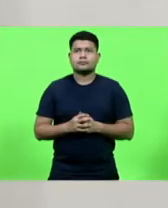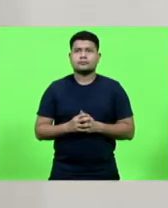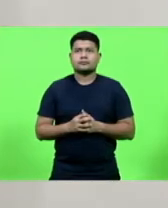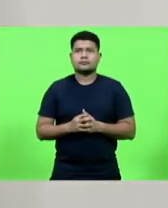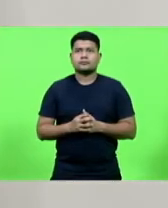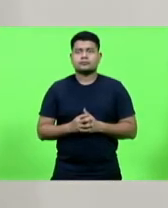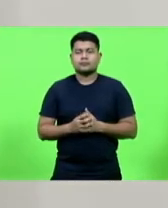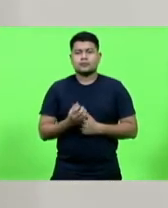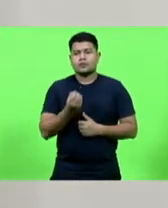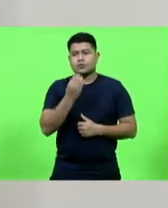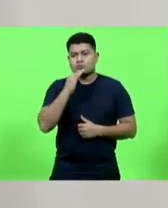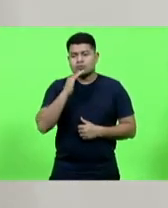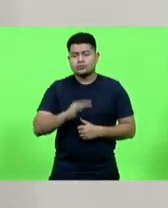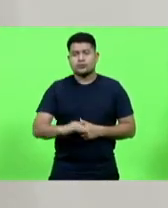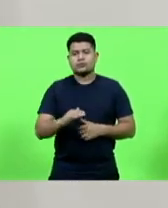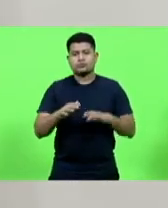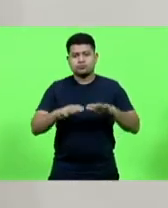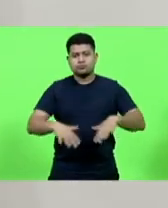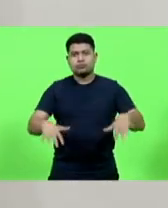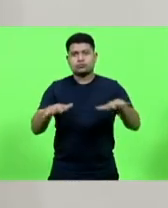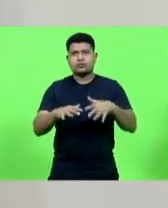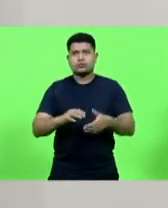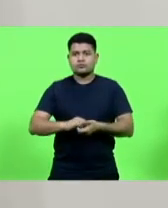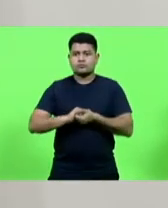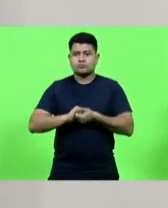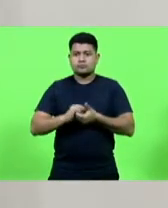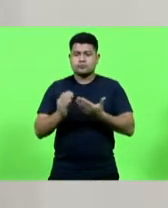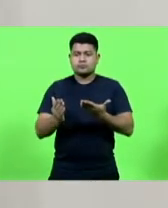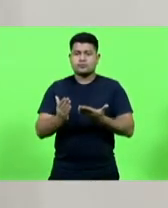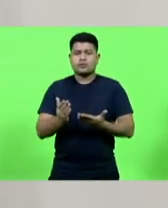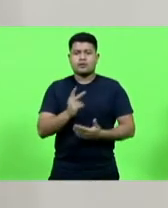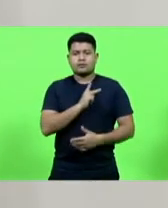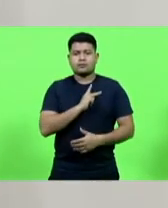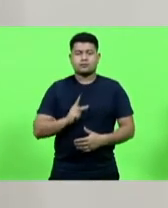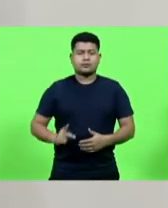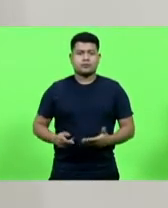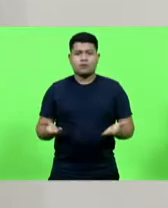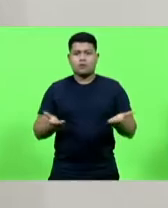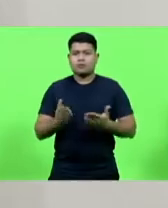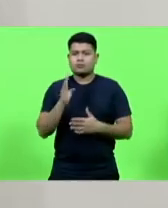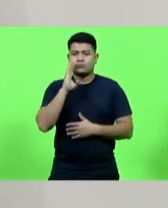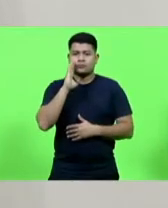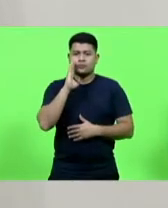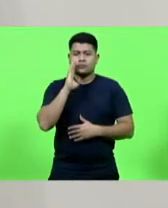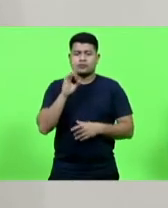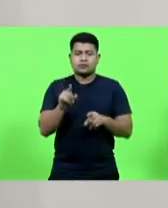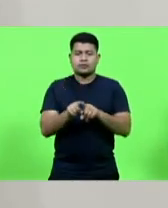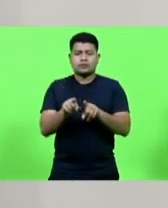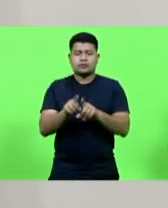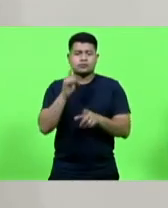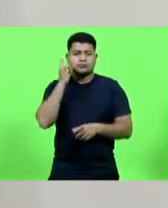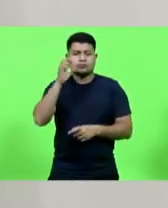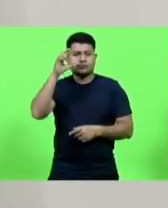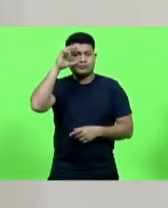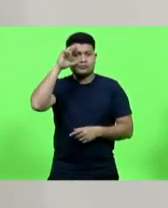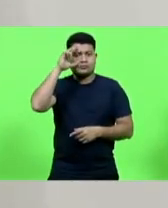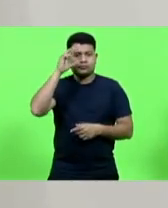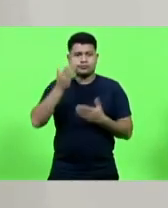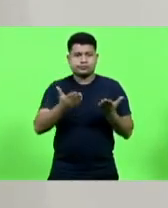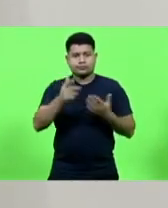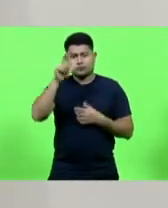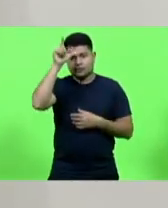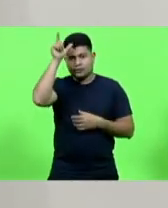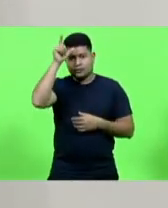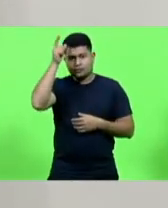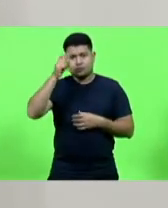Boa tarde a todos e a todas. cumprimento o presidente em exercício, deputado Unísio Berlanda, deputado Alba, deputado Lima, quem